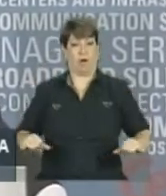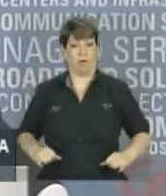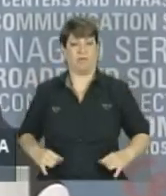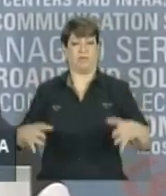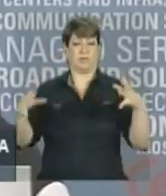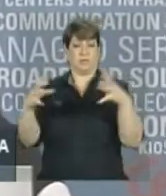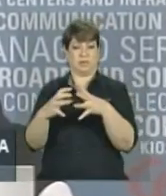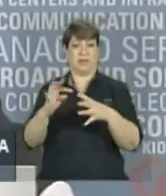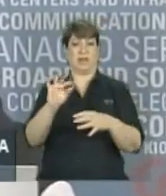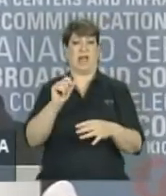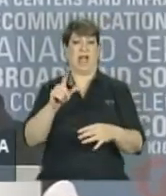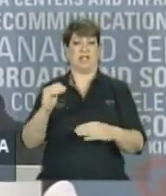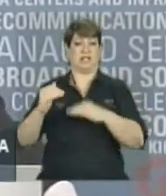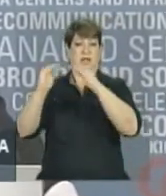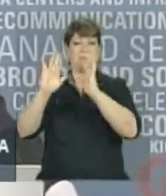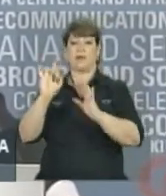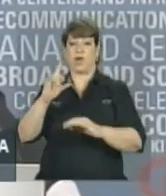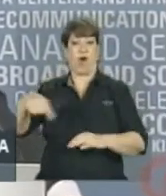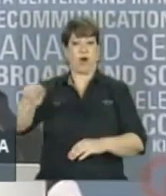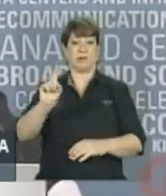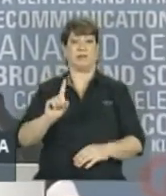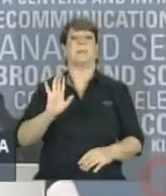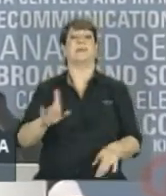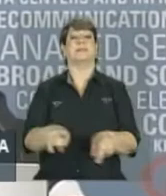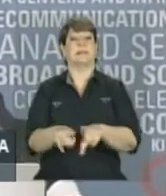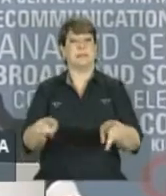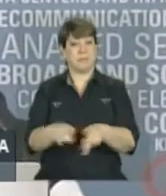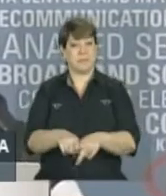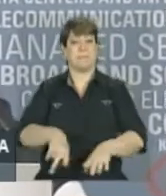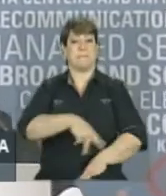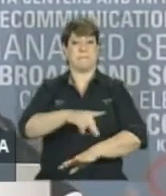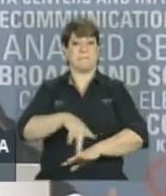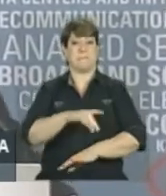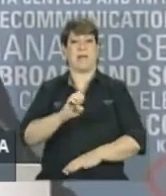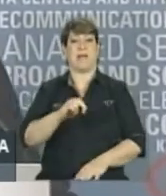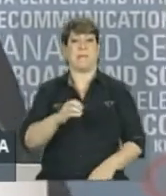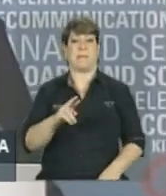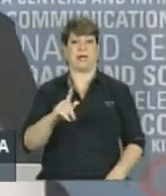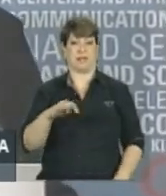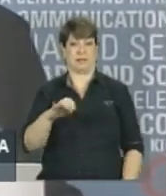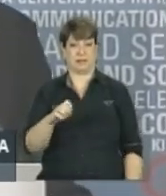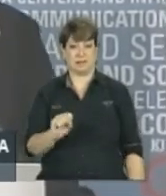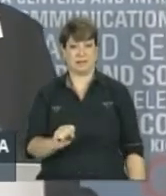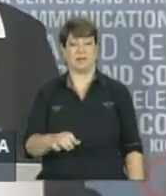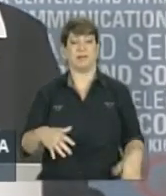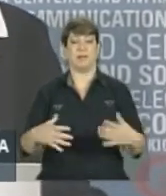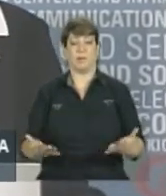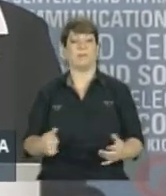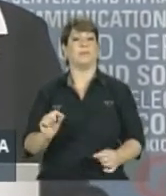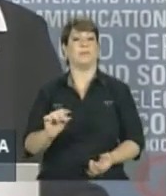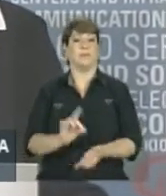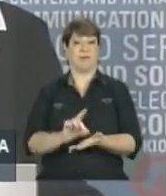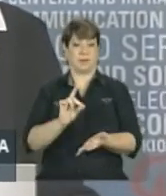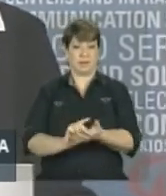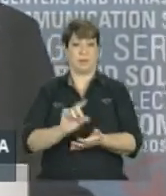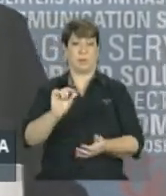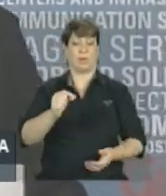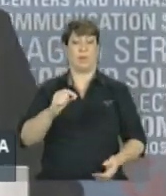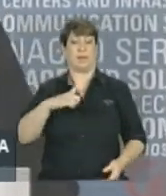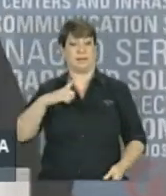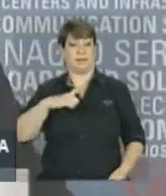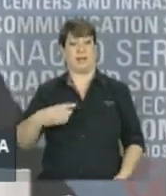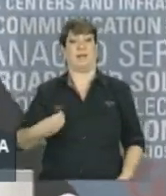nas suas taxas de crescimento, mas também nos países emergentes. Na verdade, o que tem